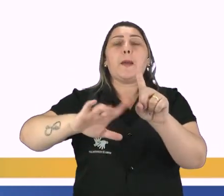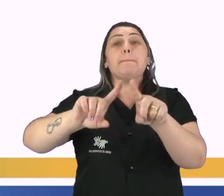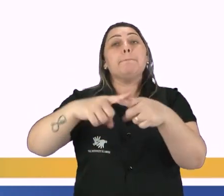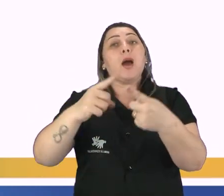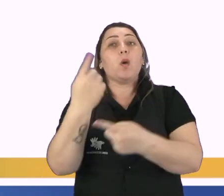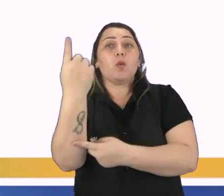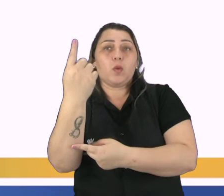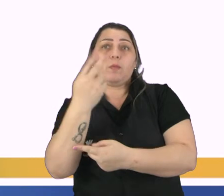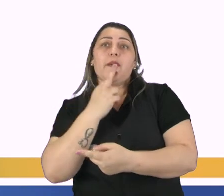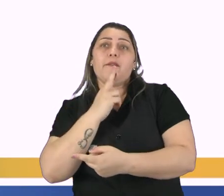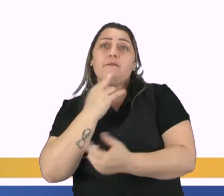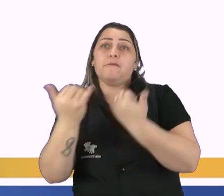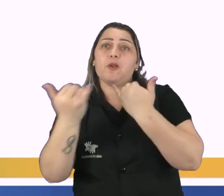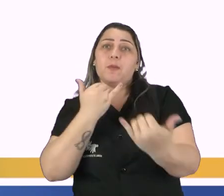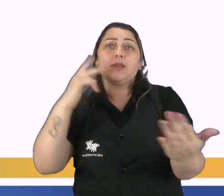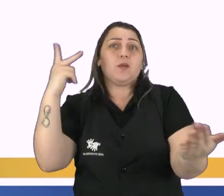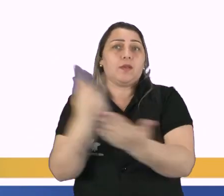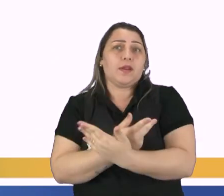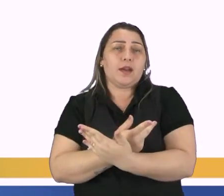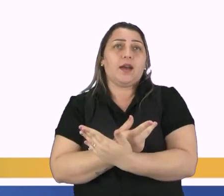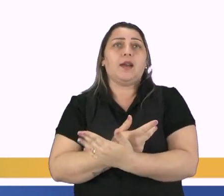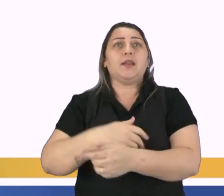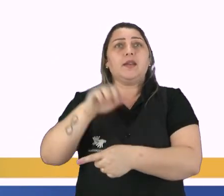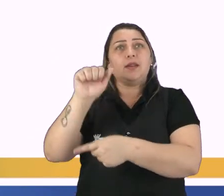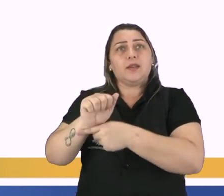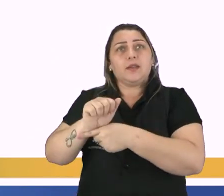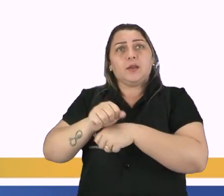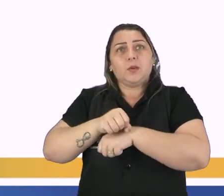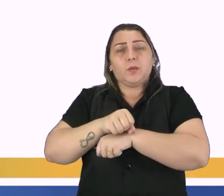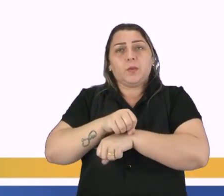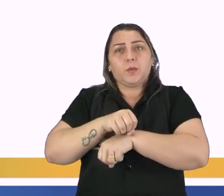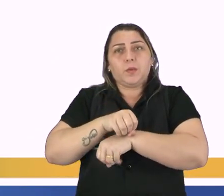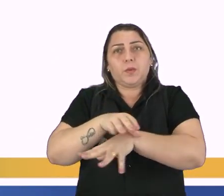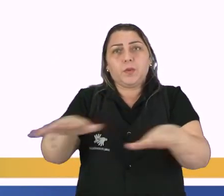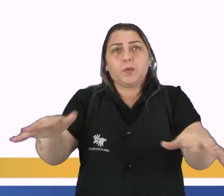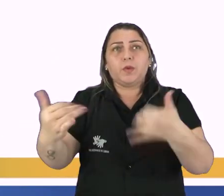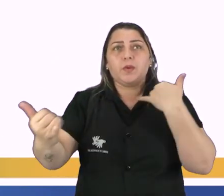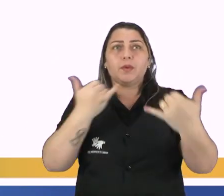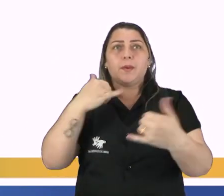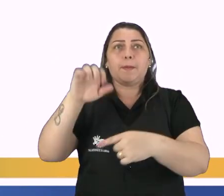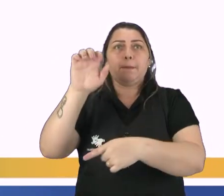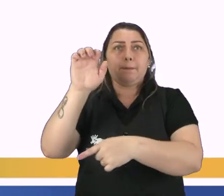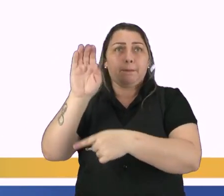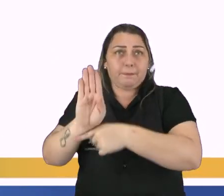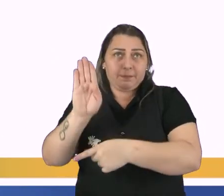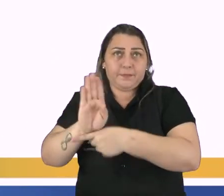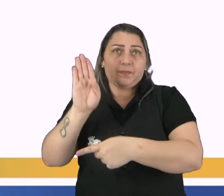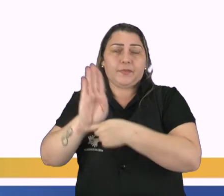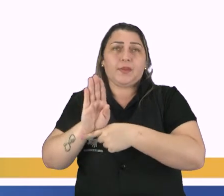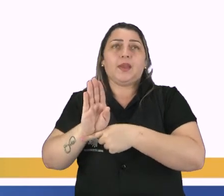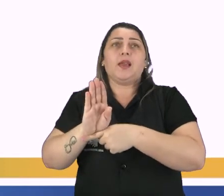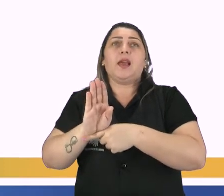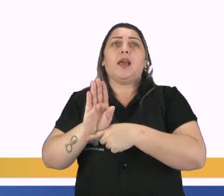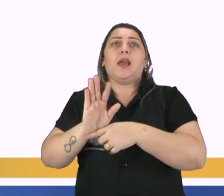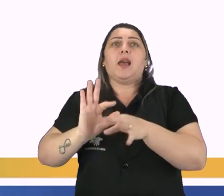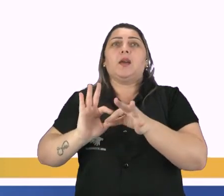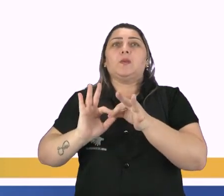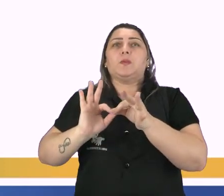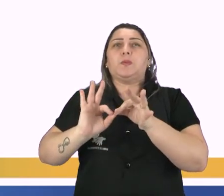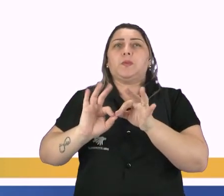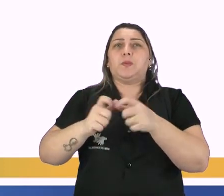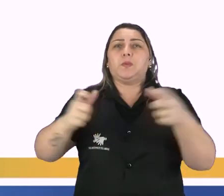ou seja, uma informação que não é verdadeira. Letra A, difusão de informações. Letra B, aumento das